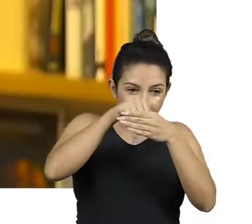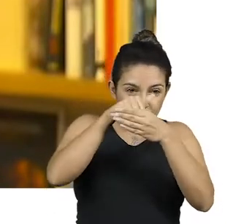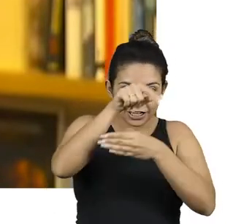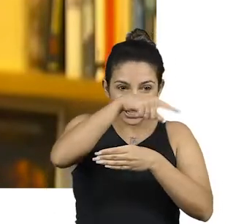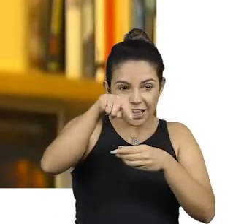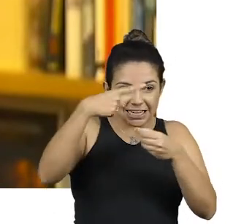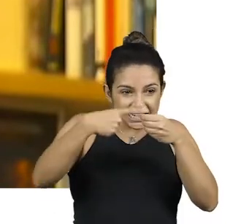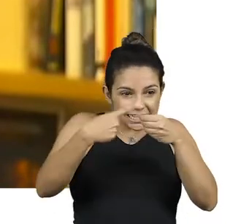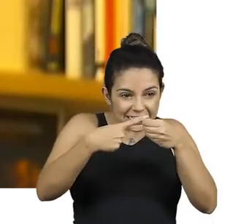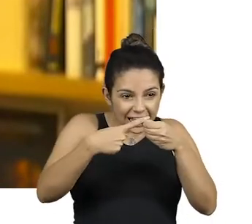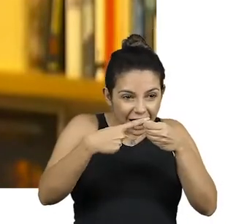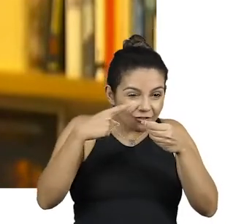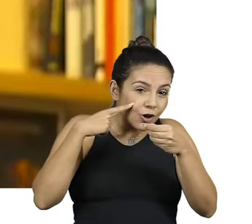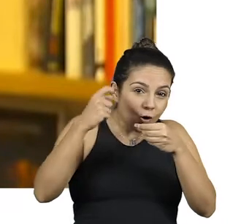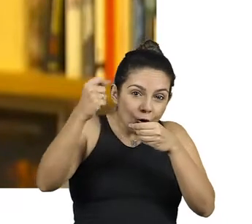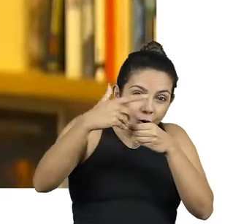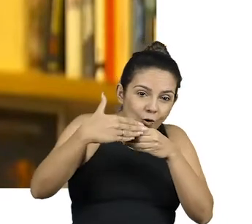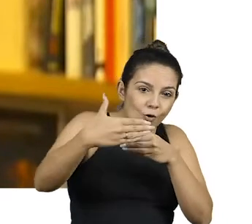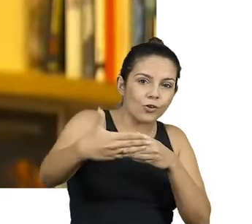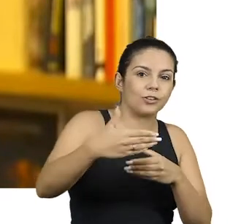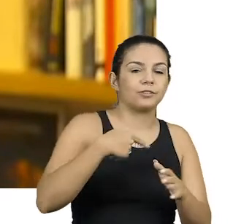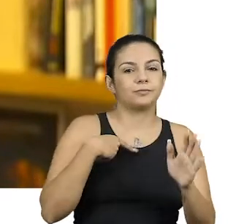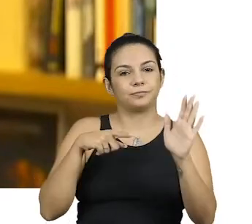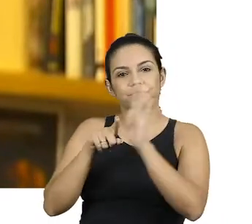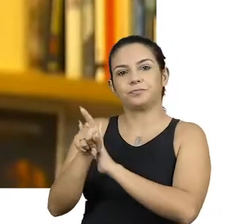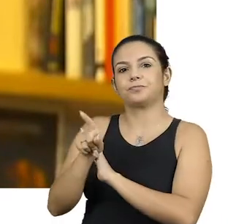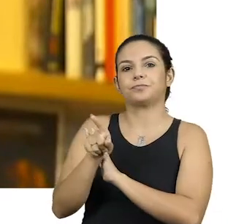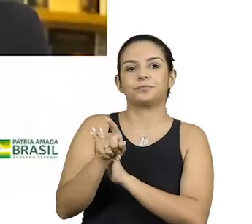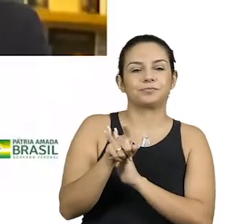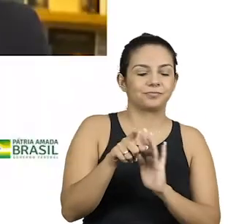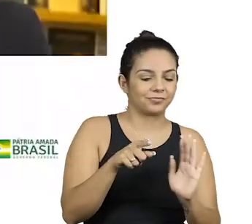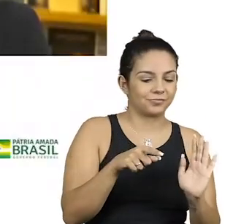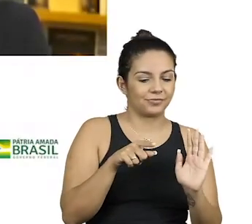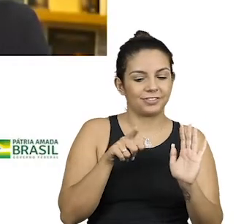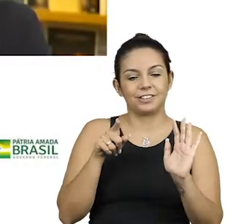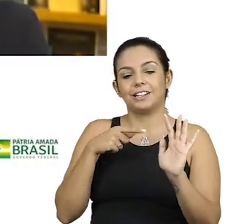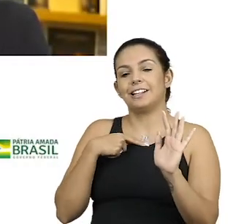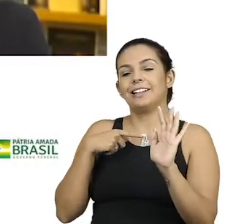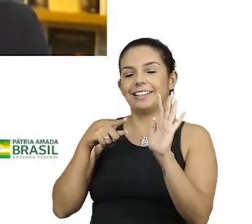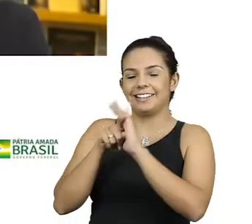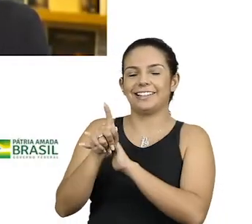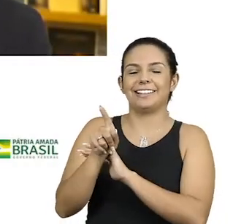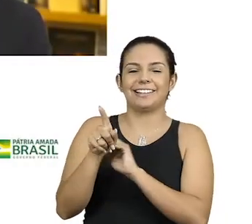aparece ali na frente. Vamos ver. eu queria voltar para o taxímetro sem sair lá para o México e se perder.